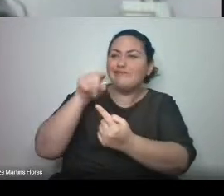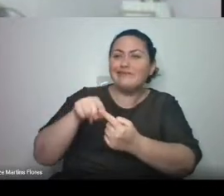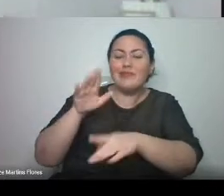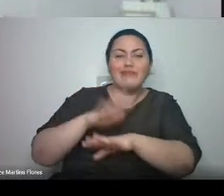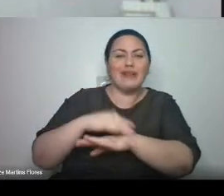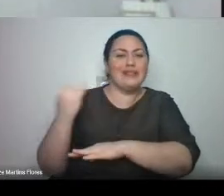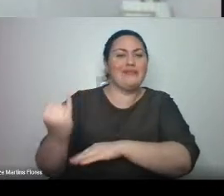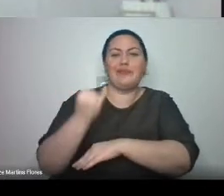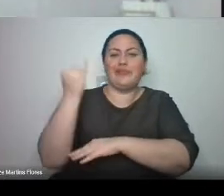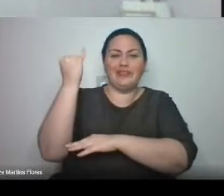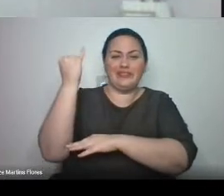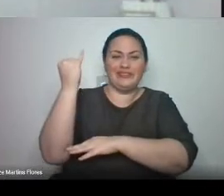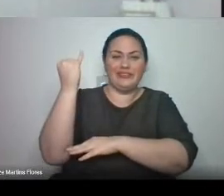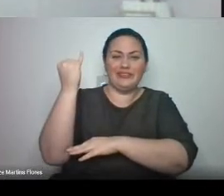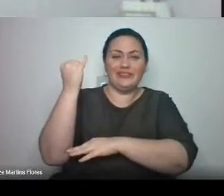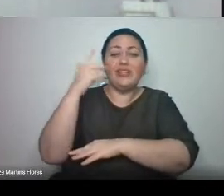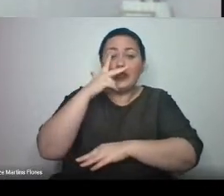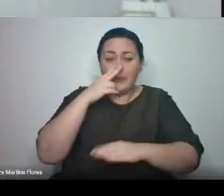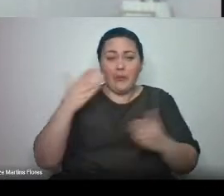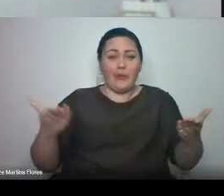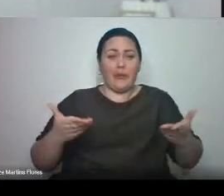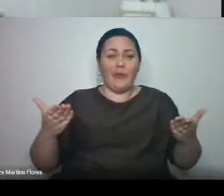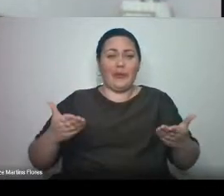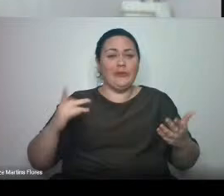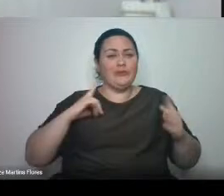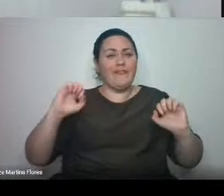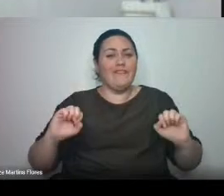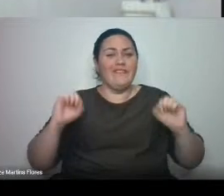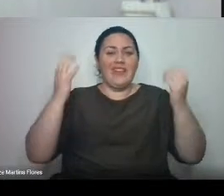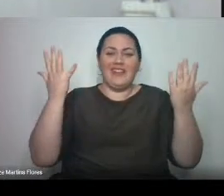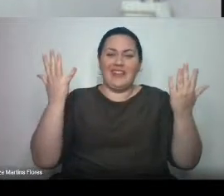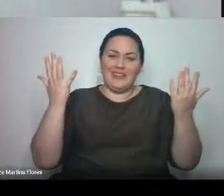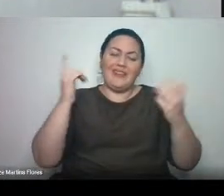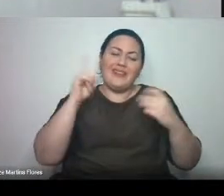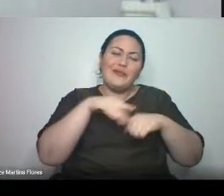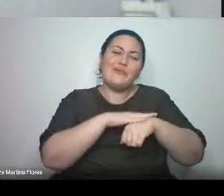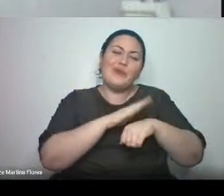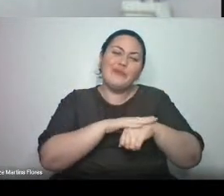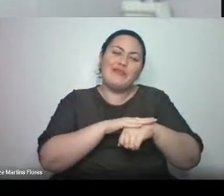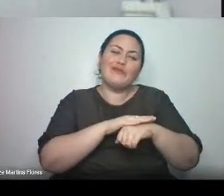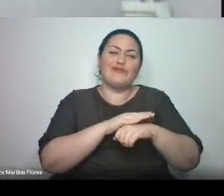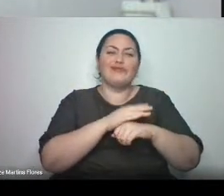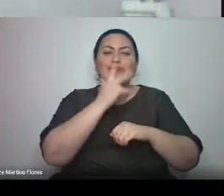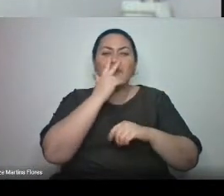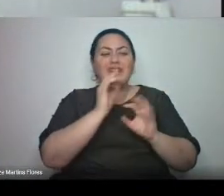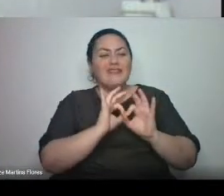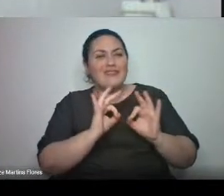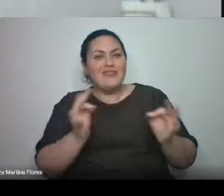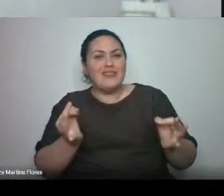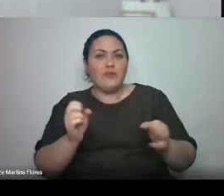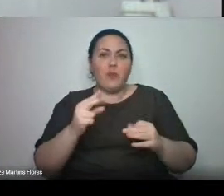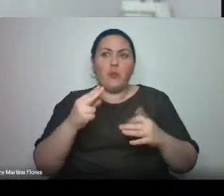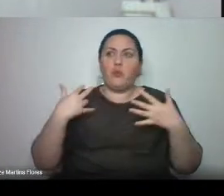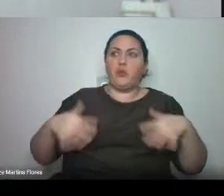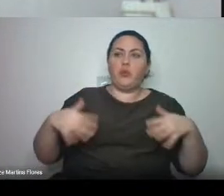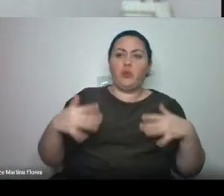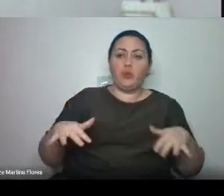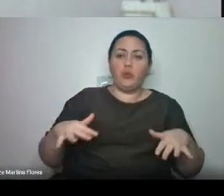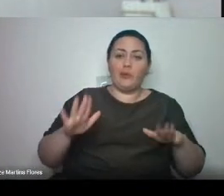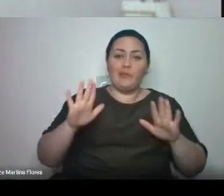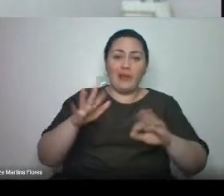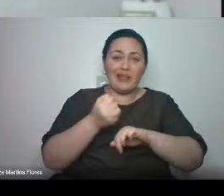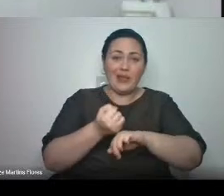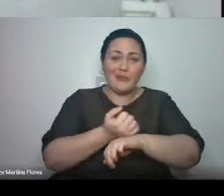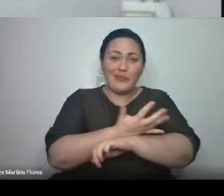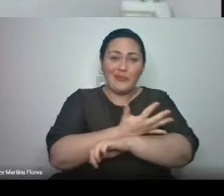como essa, de momentos pequenos e grandes, em que a emoção vence as distâncias. E